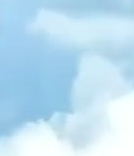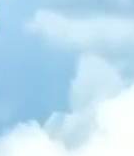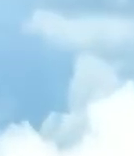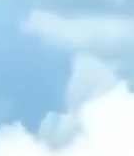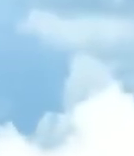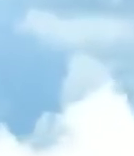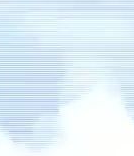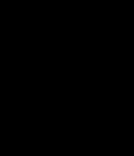Obrigada.